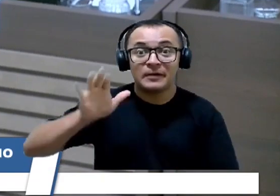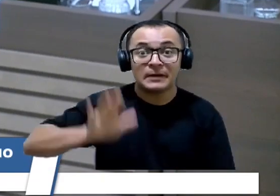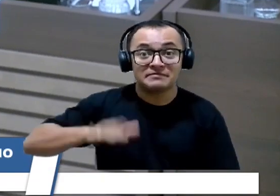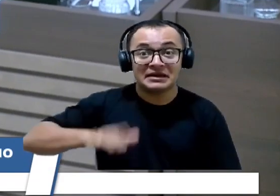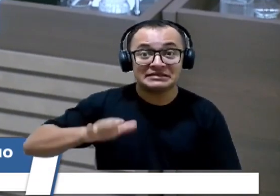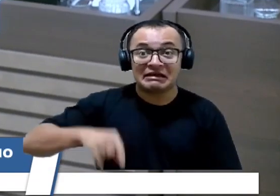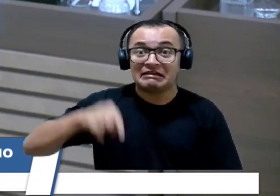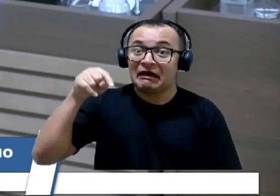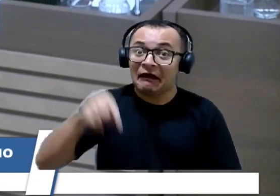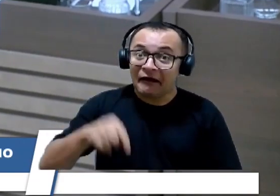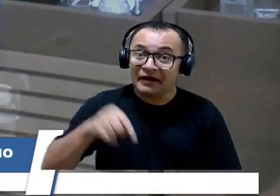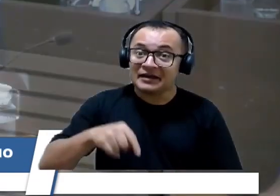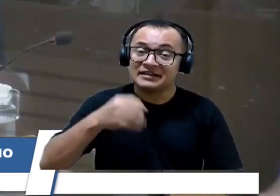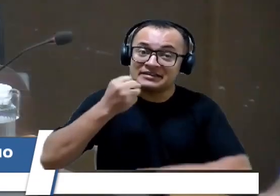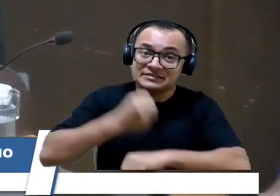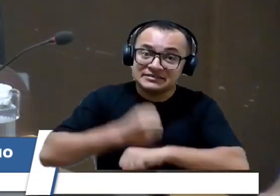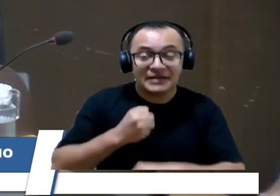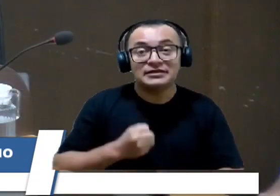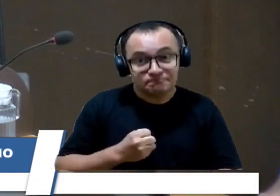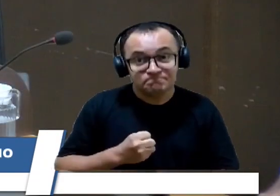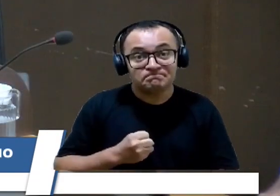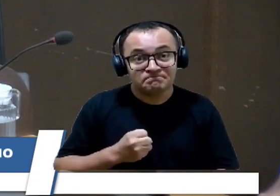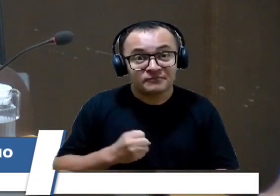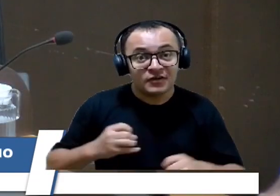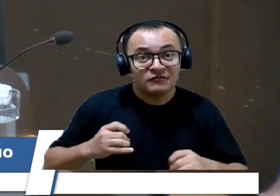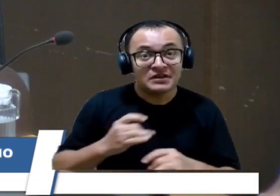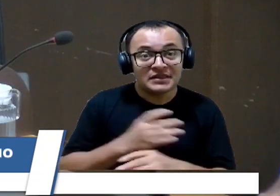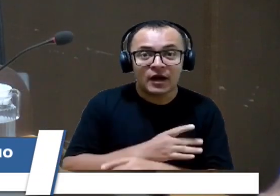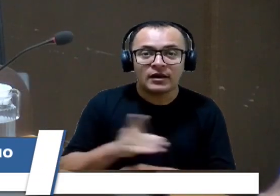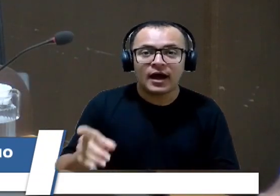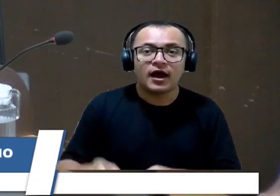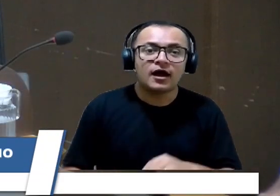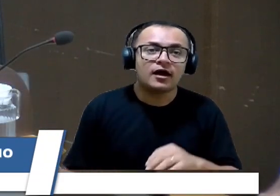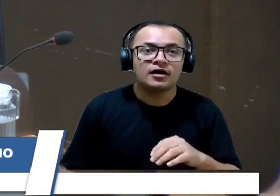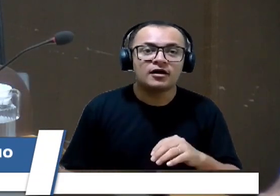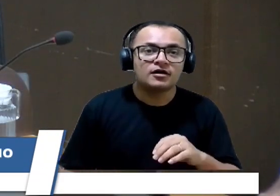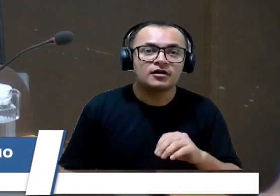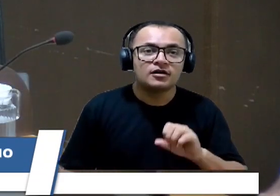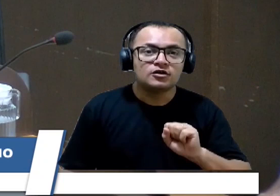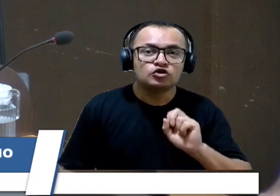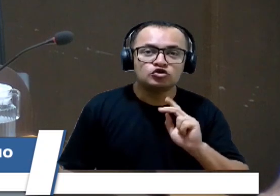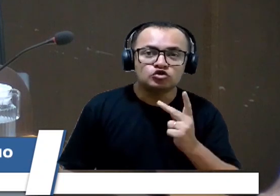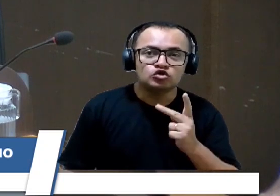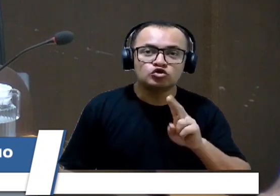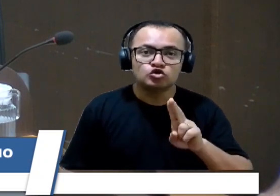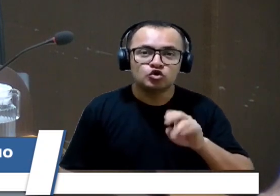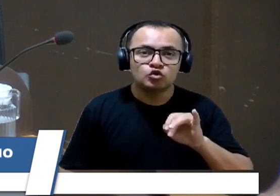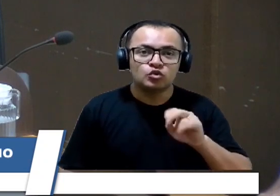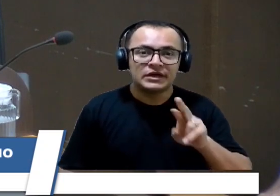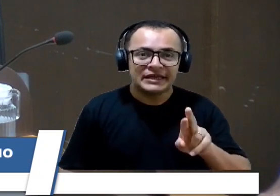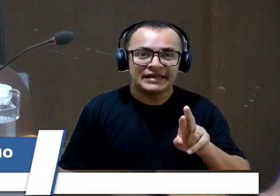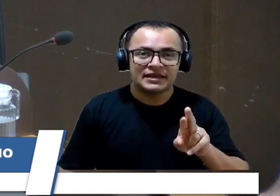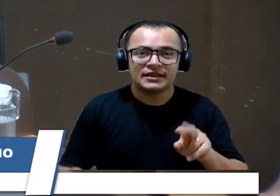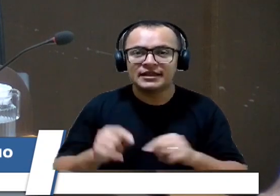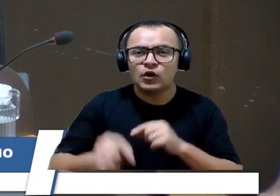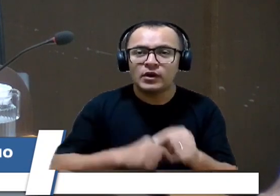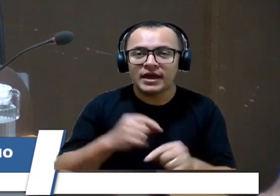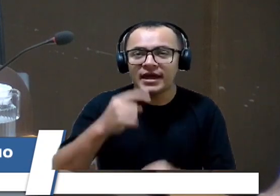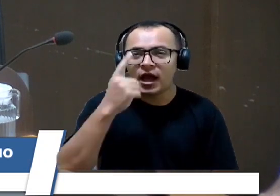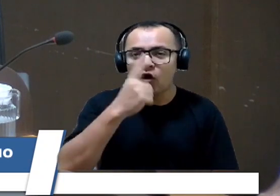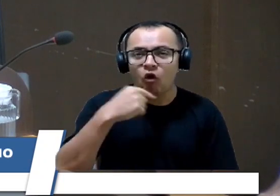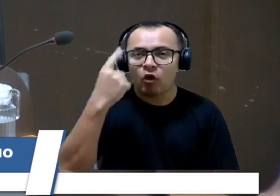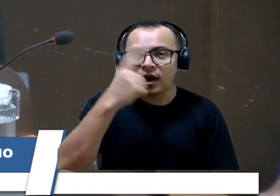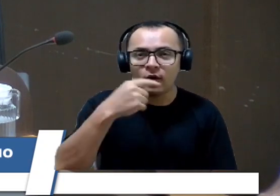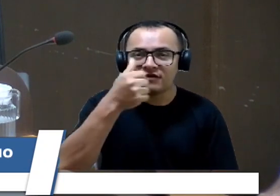foi promovido pelo Chuí. O basquete que teve 24 horas contínua e o senhor Edson